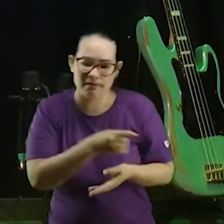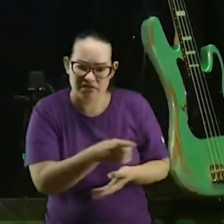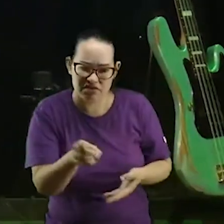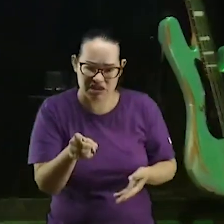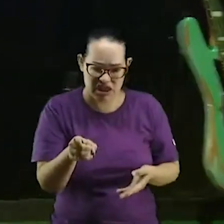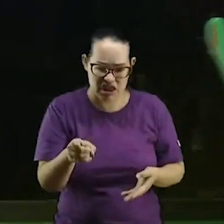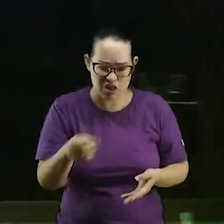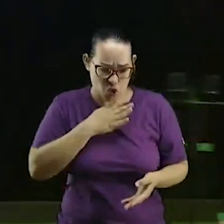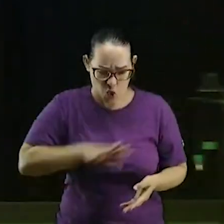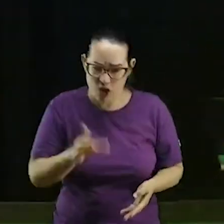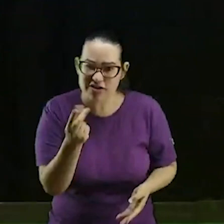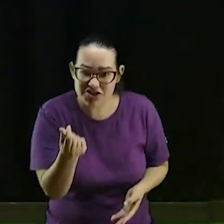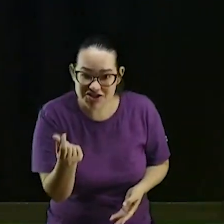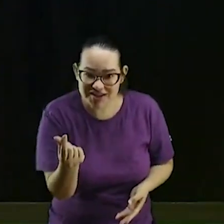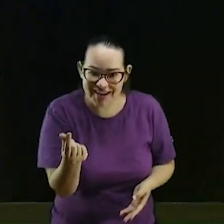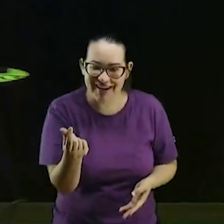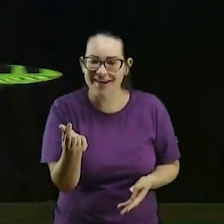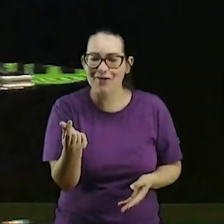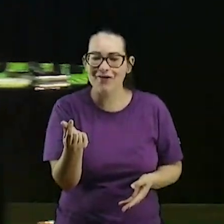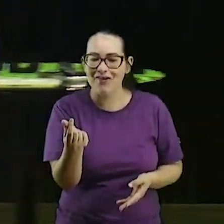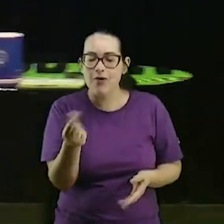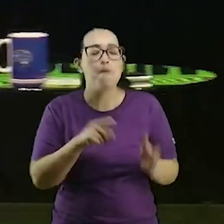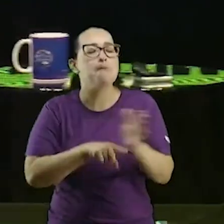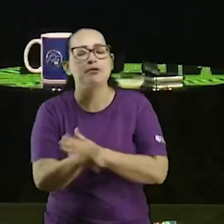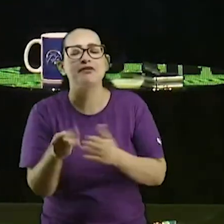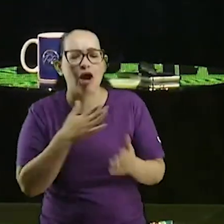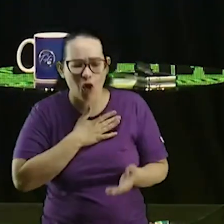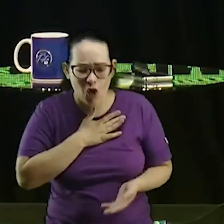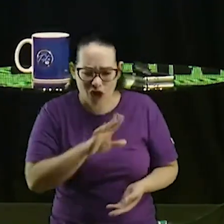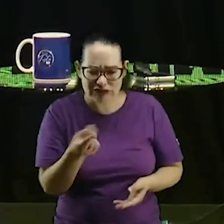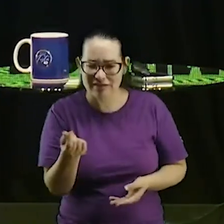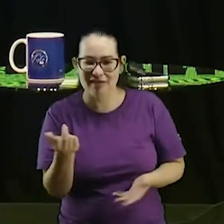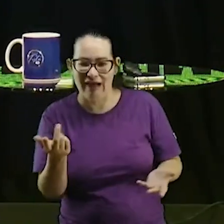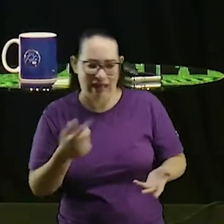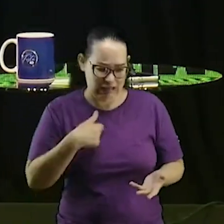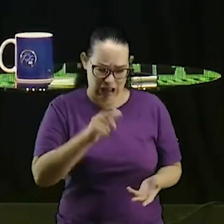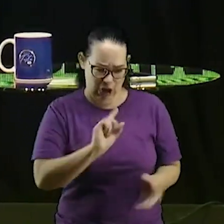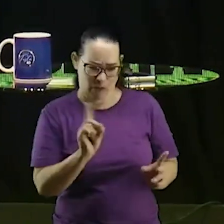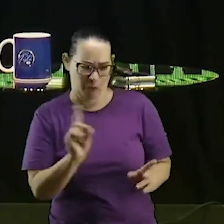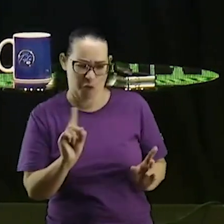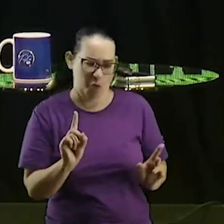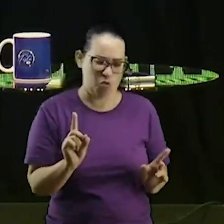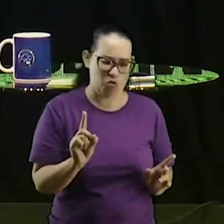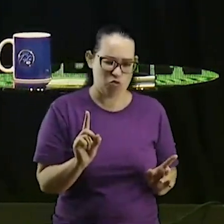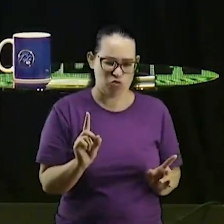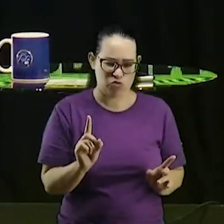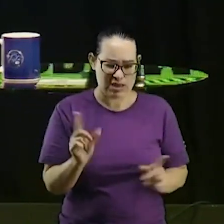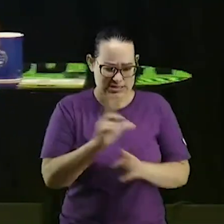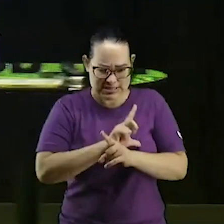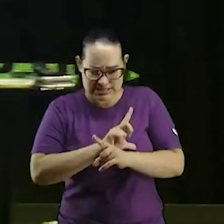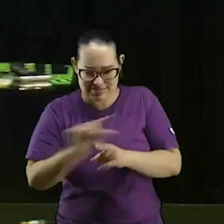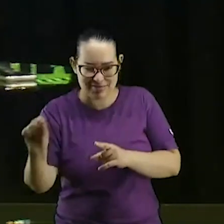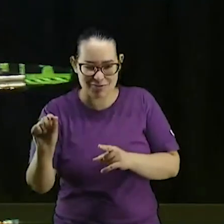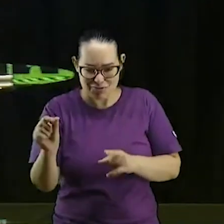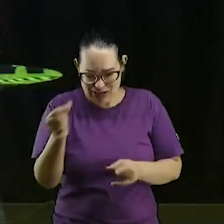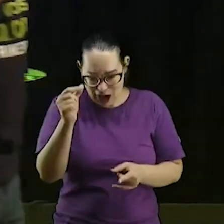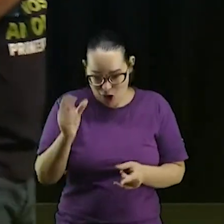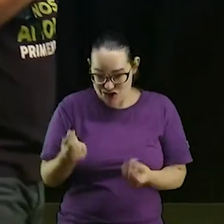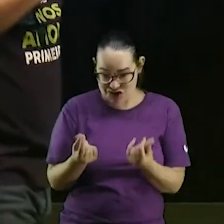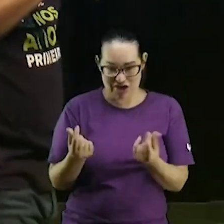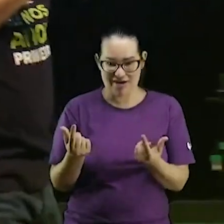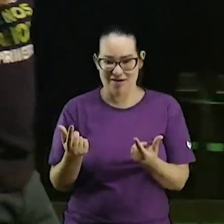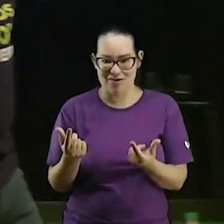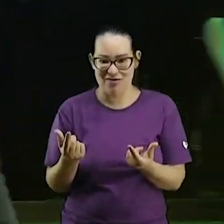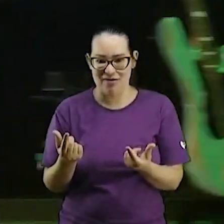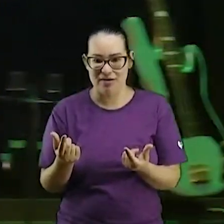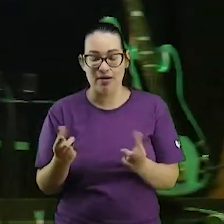odeio ai está amarrado satanás é isso gente? gente é isso gente? você vai se dedicar a um